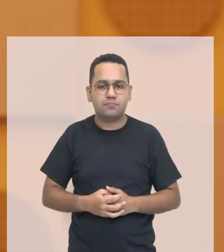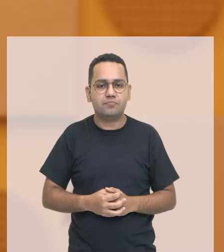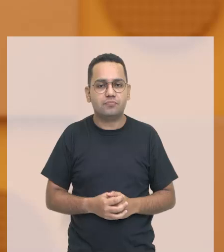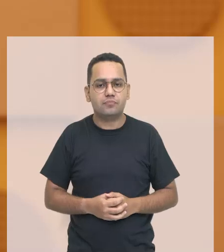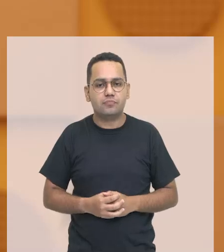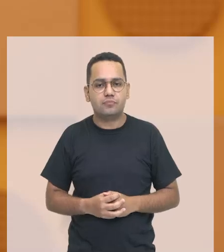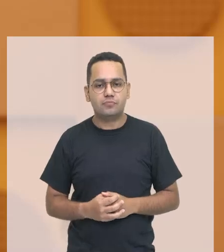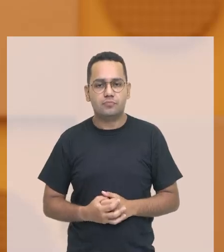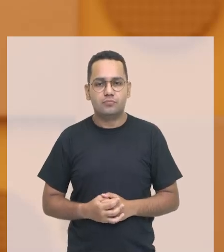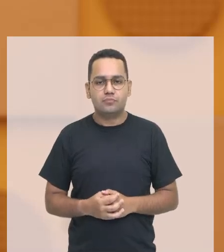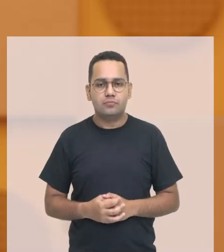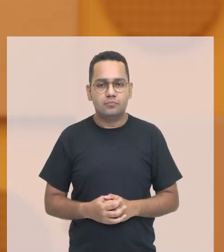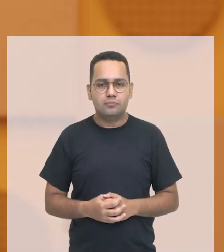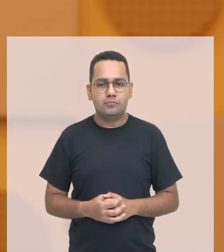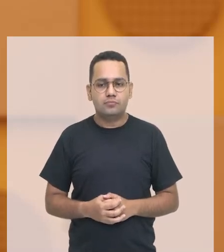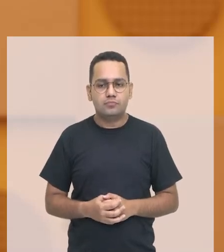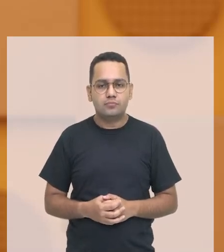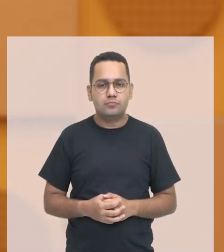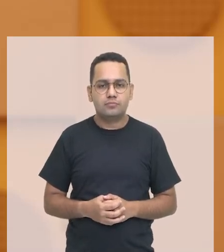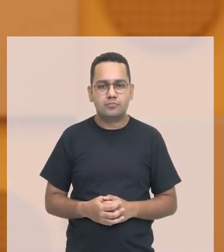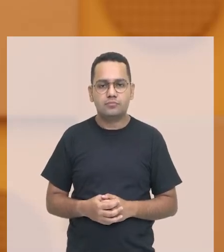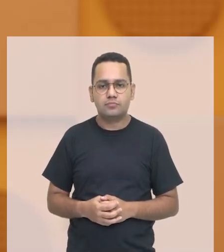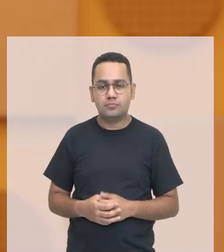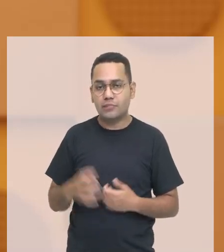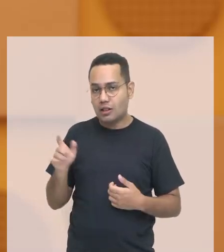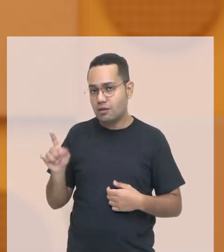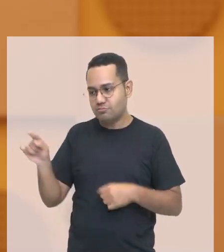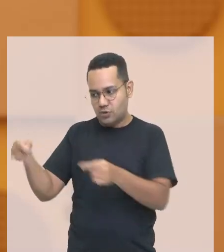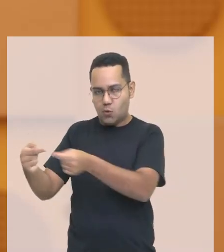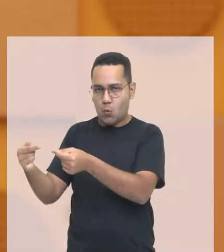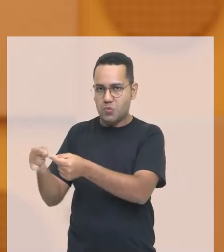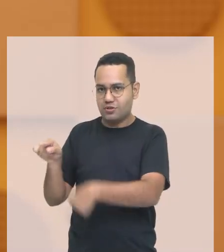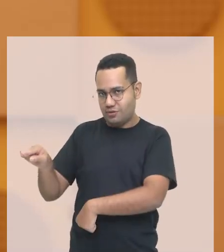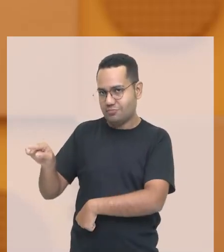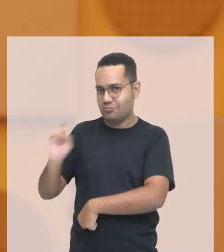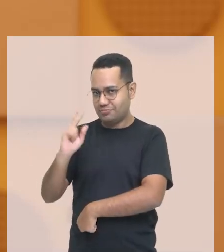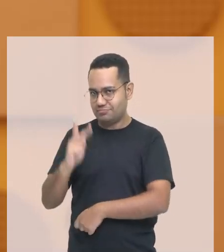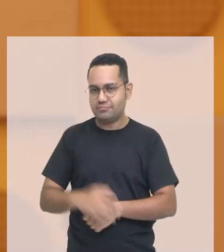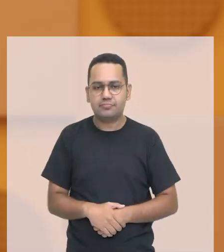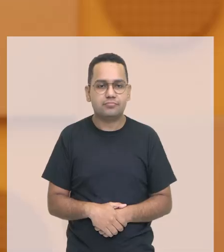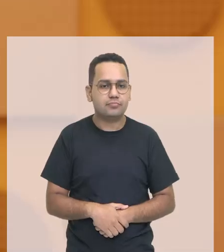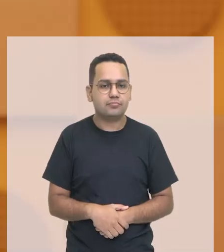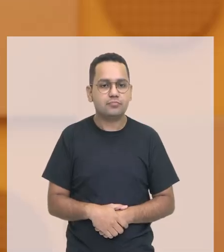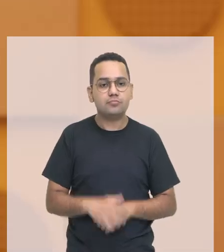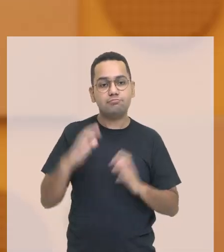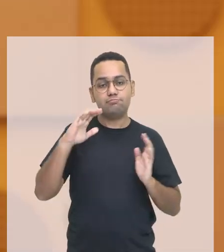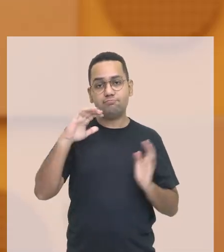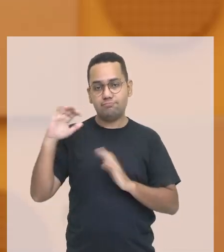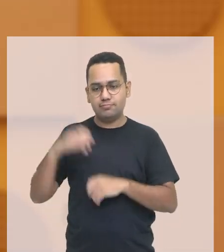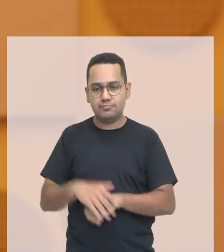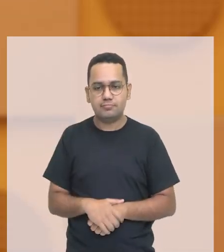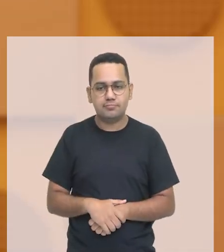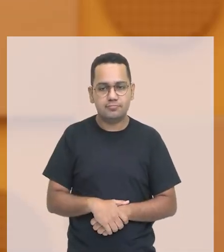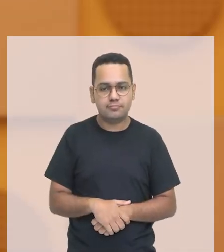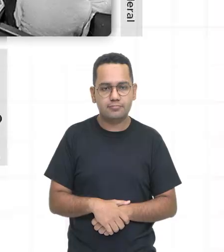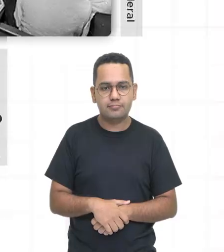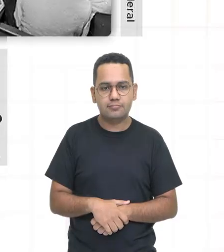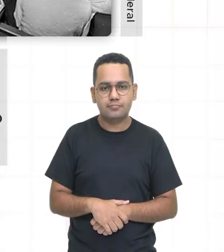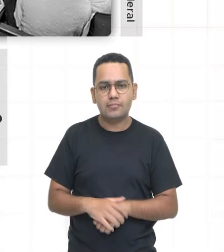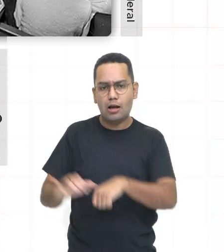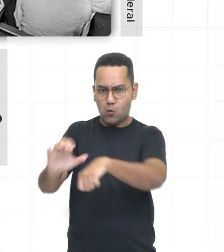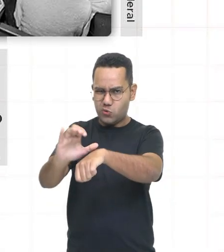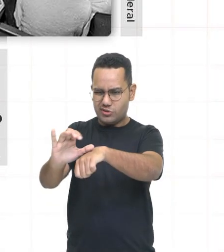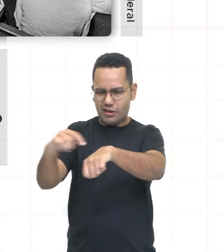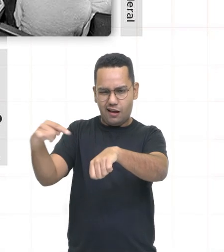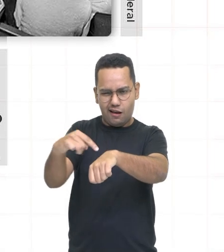dessa aprovação. Entenderam gente? então no caso da Constituição cidadã ela foi promulgada. Vamos adiante vamos lá galera.